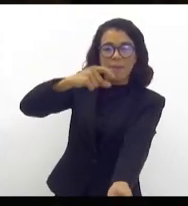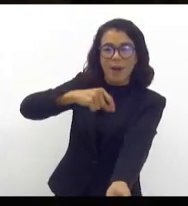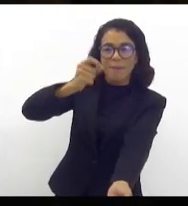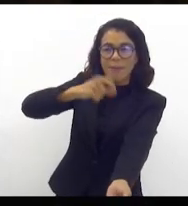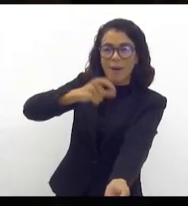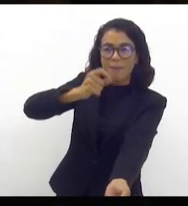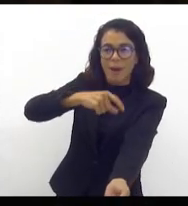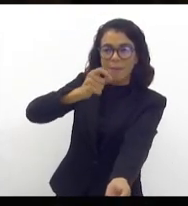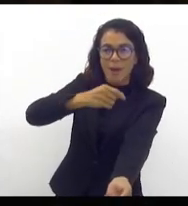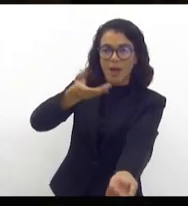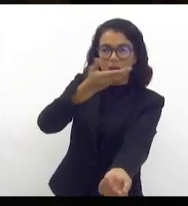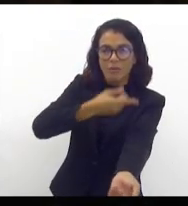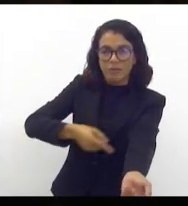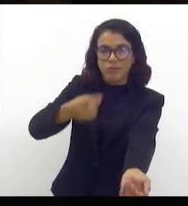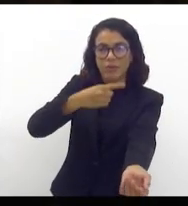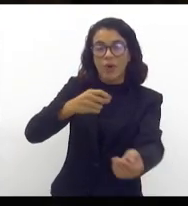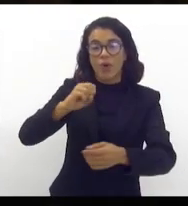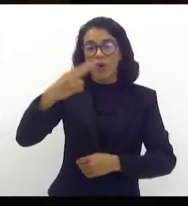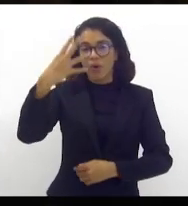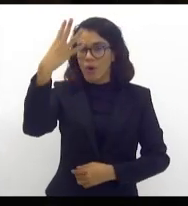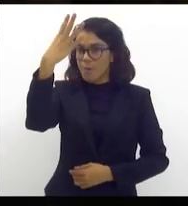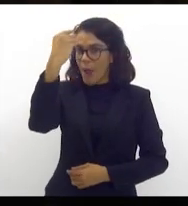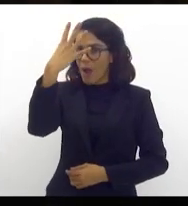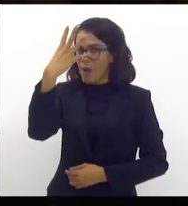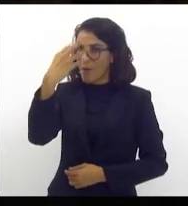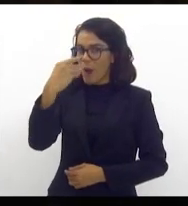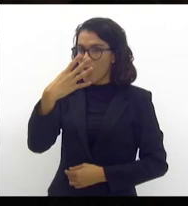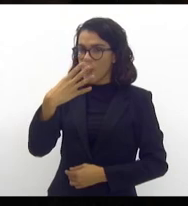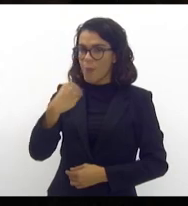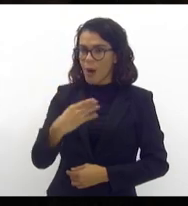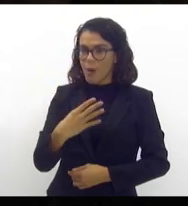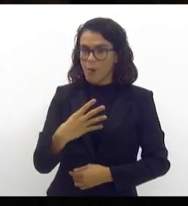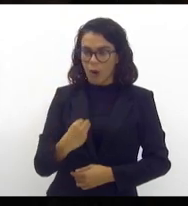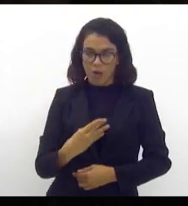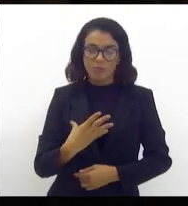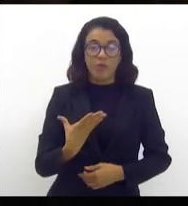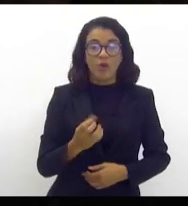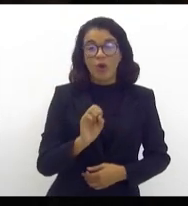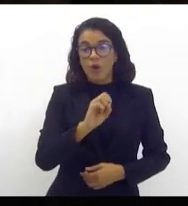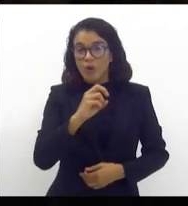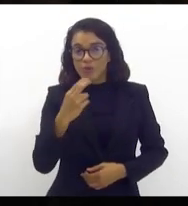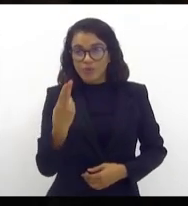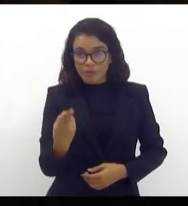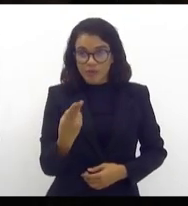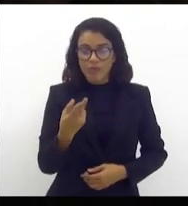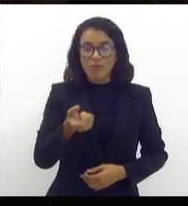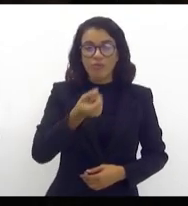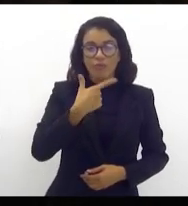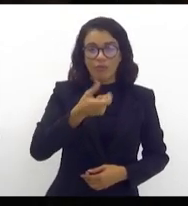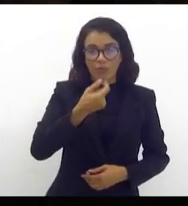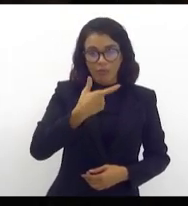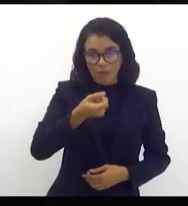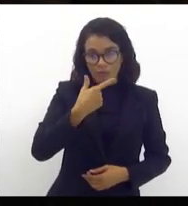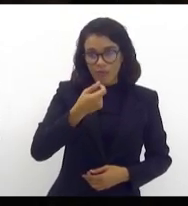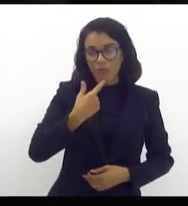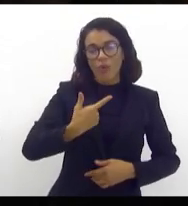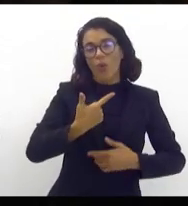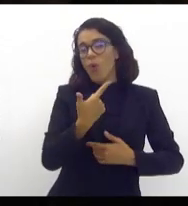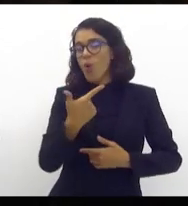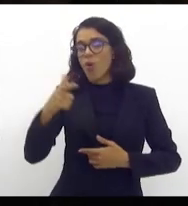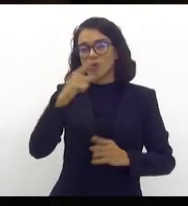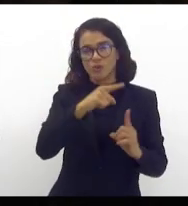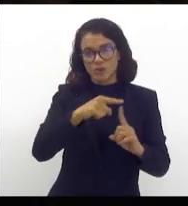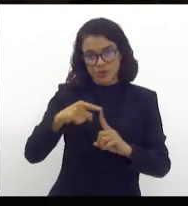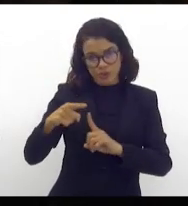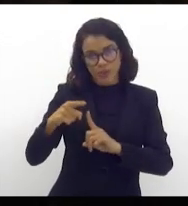seja radioterápico, quer seja qualquer outro